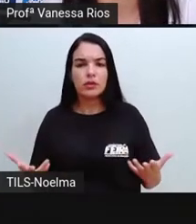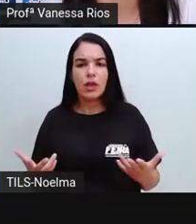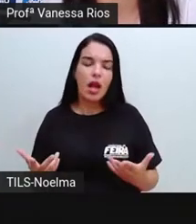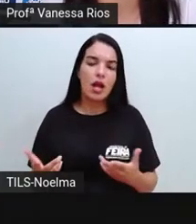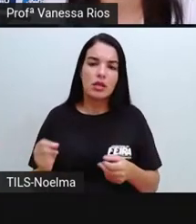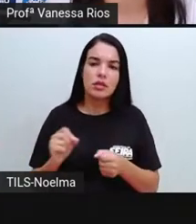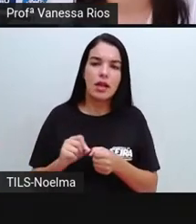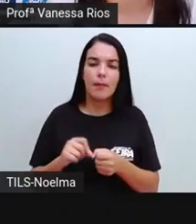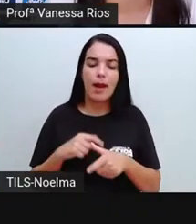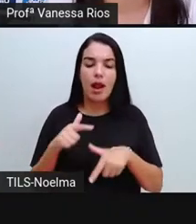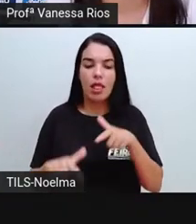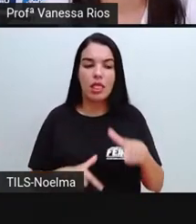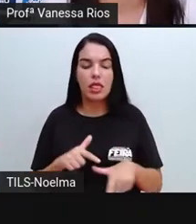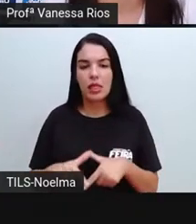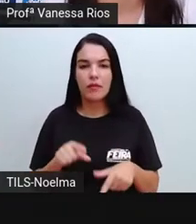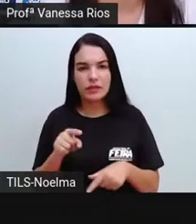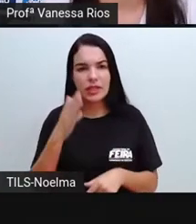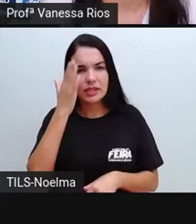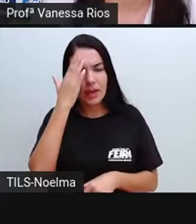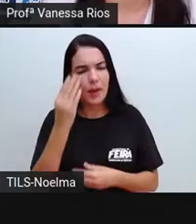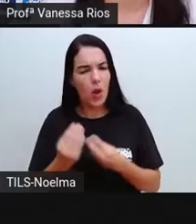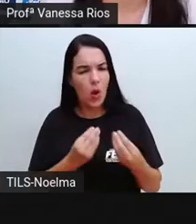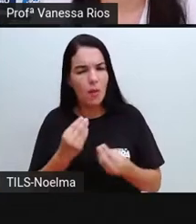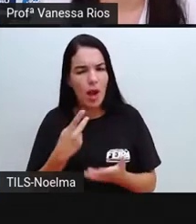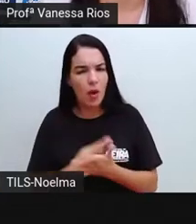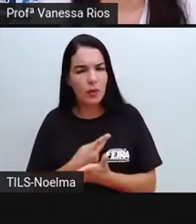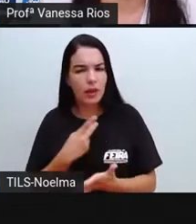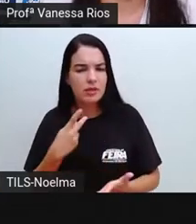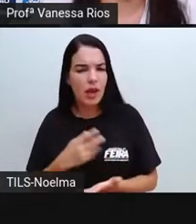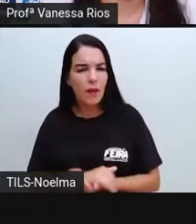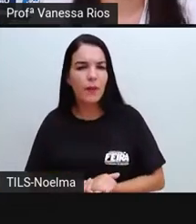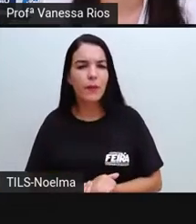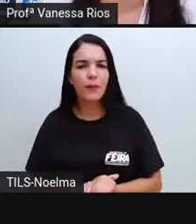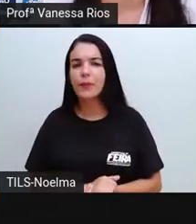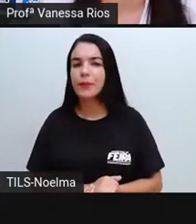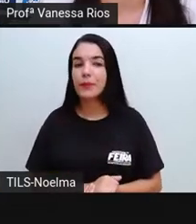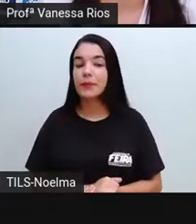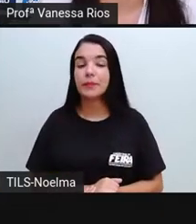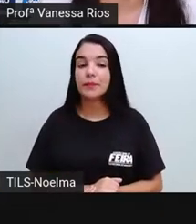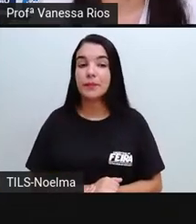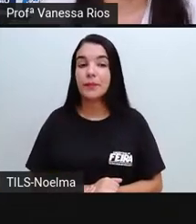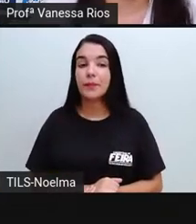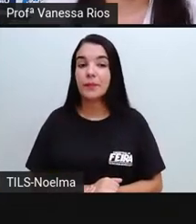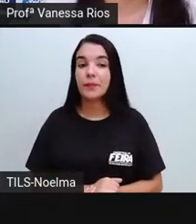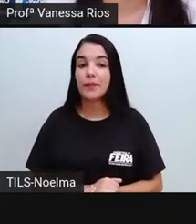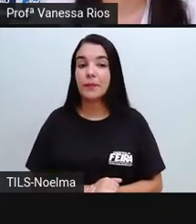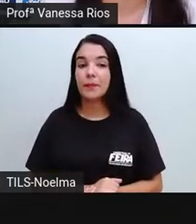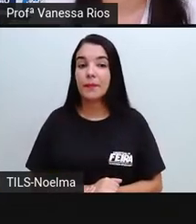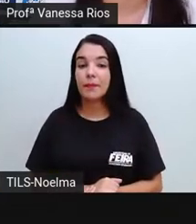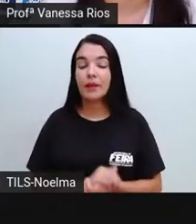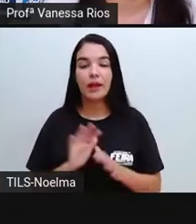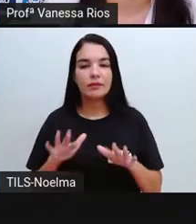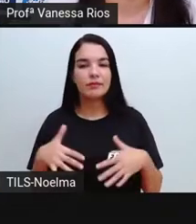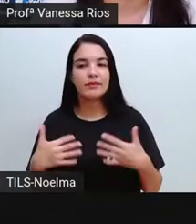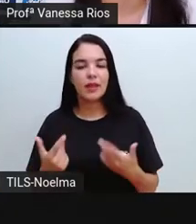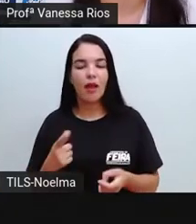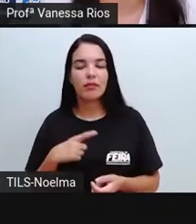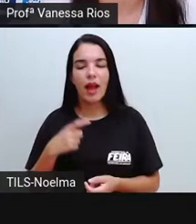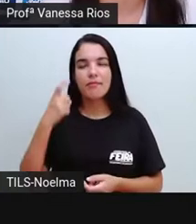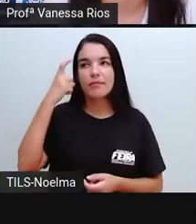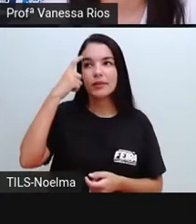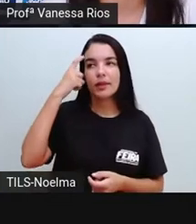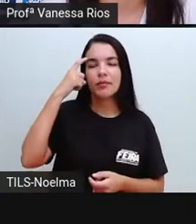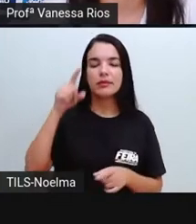desenvolvidas por eles em relação ao cultivo de diversas plantas aconteciam. Então são pensamentos e